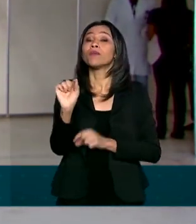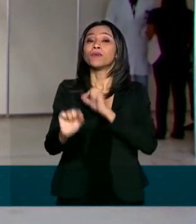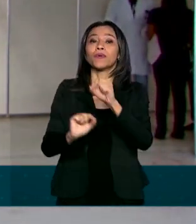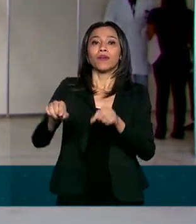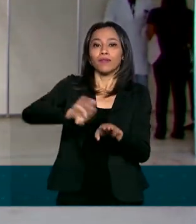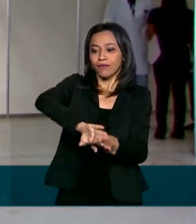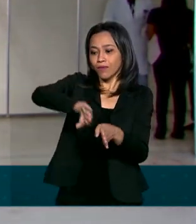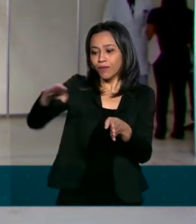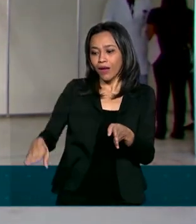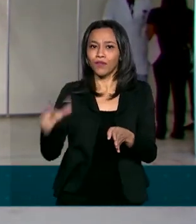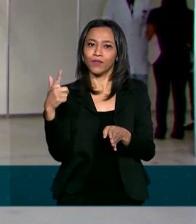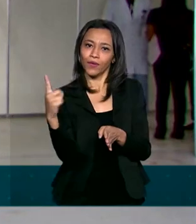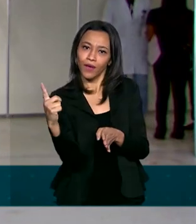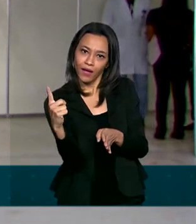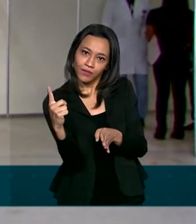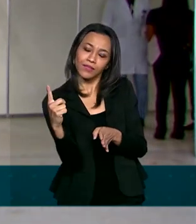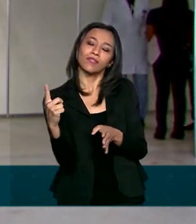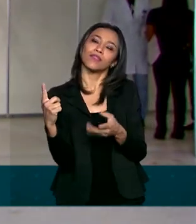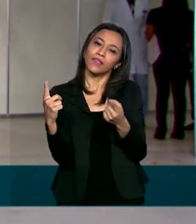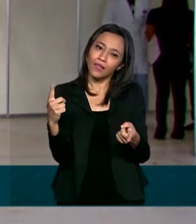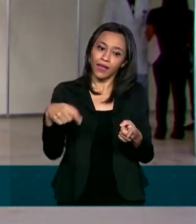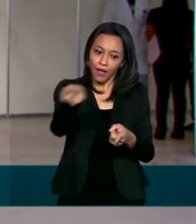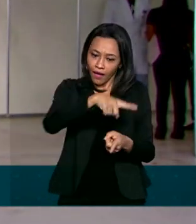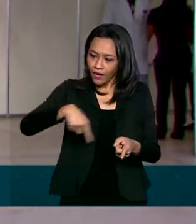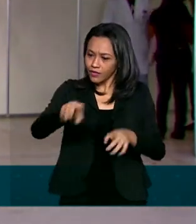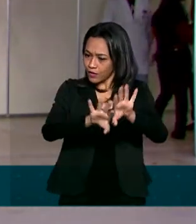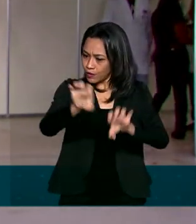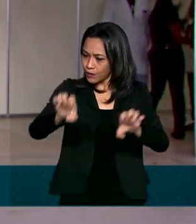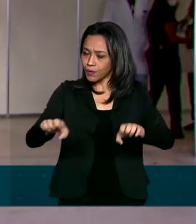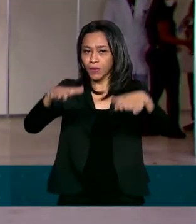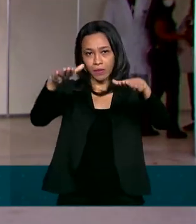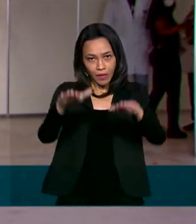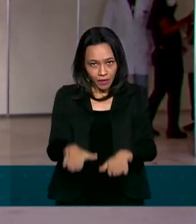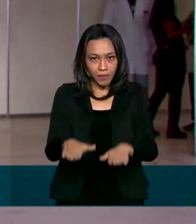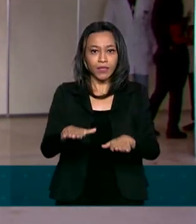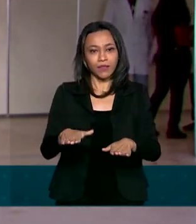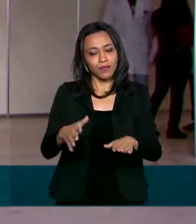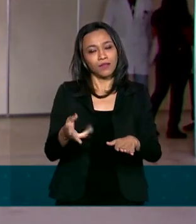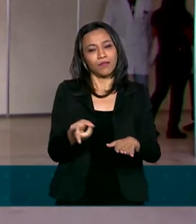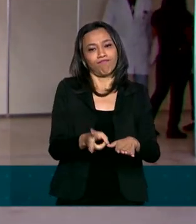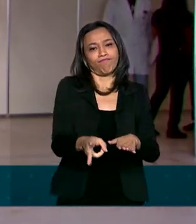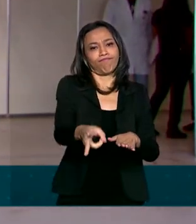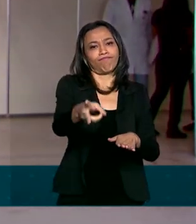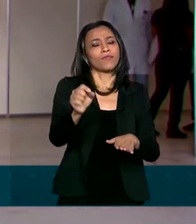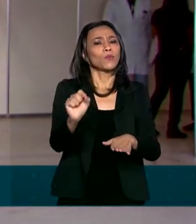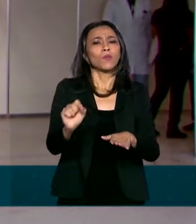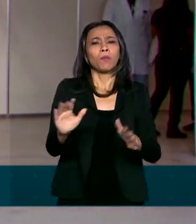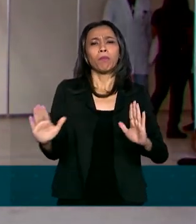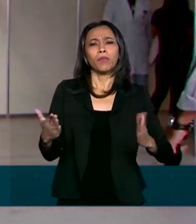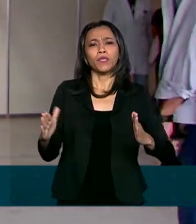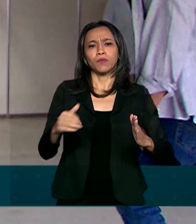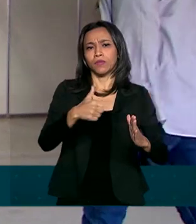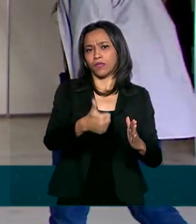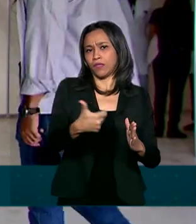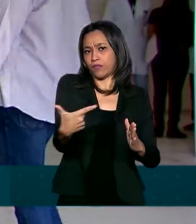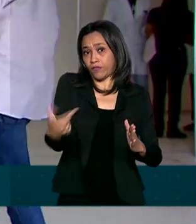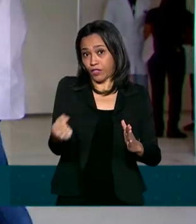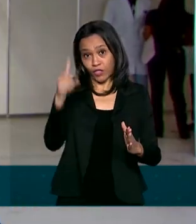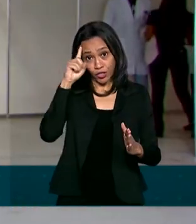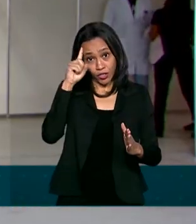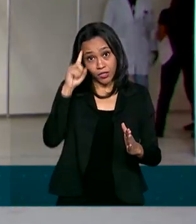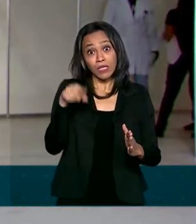a Goiás. E a previsão é de que a estrutura permaneça em funcionamento por pelo menos 120 dias,